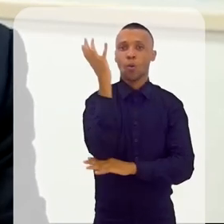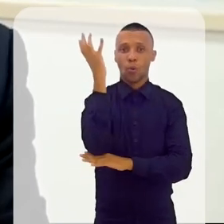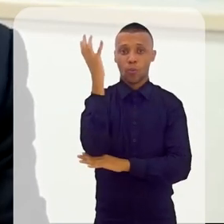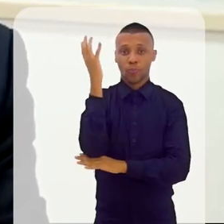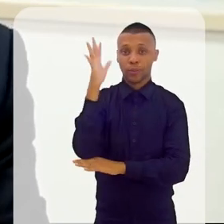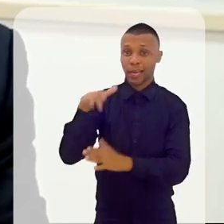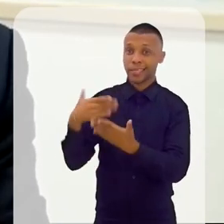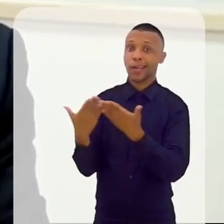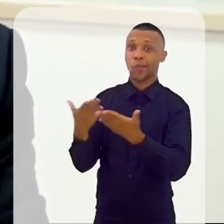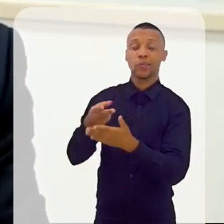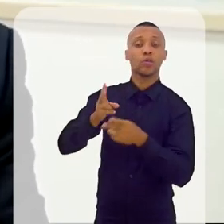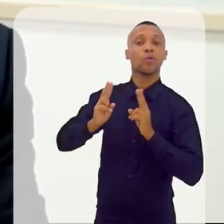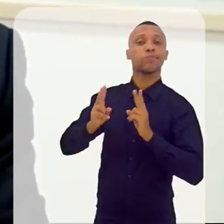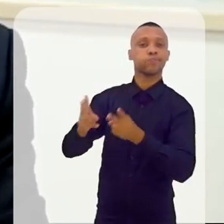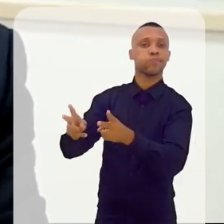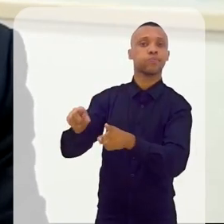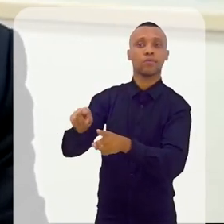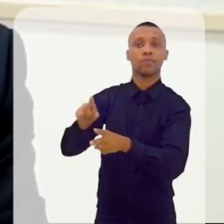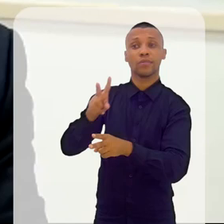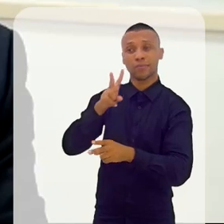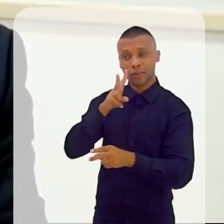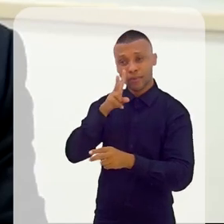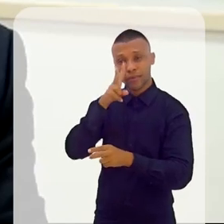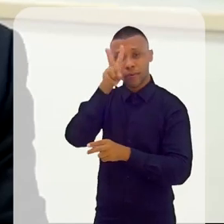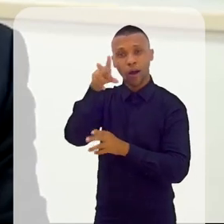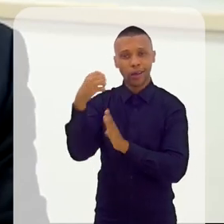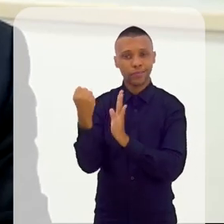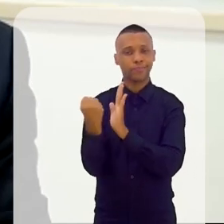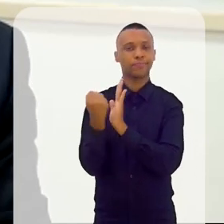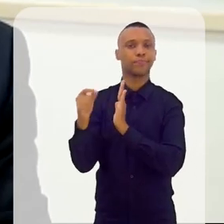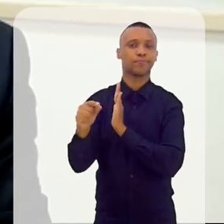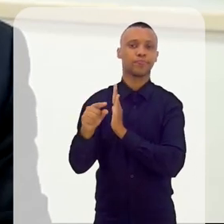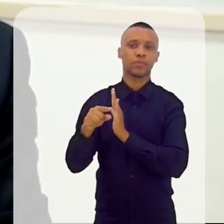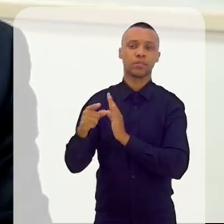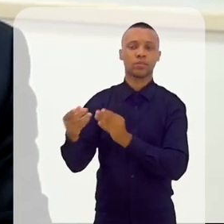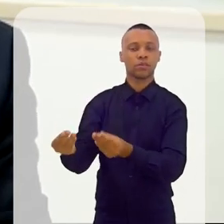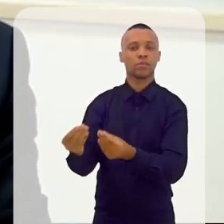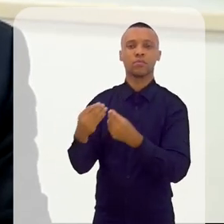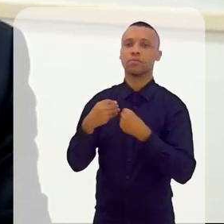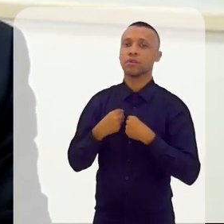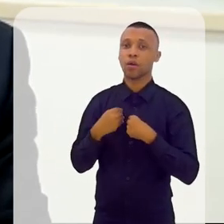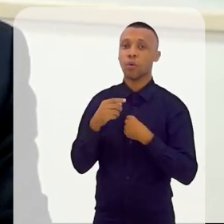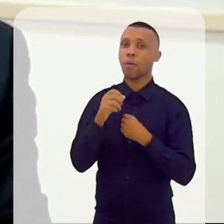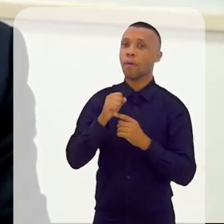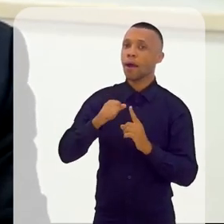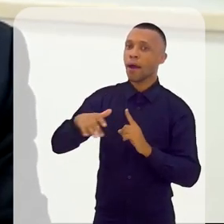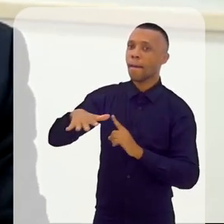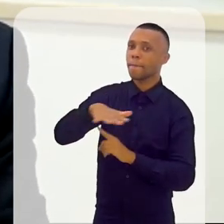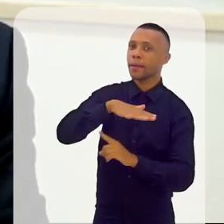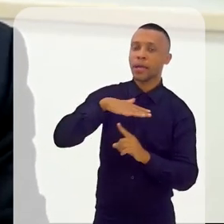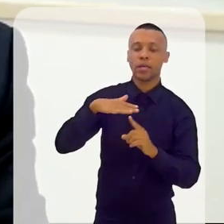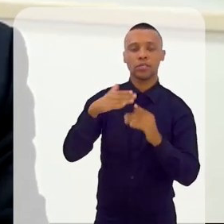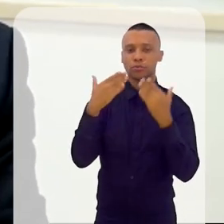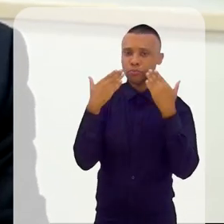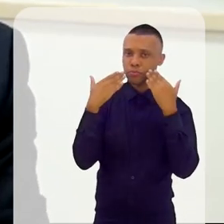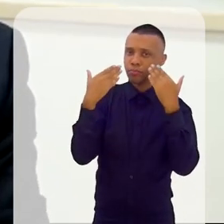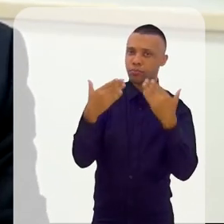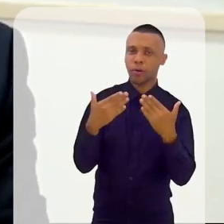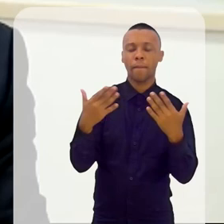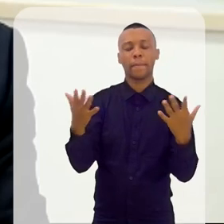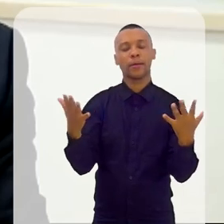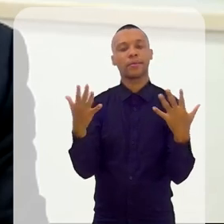estavam continuam até hoje e cada vez mais fortes. E isso nos deu um ambiente externo